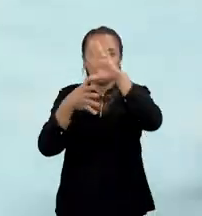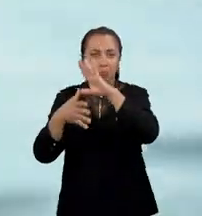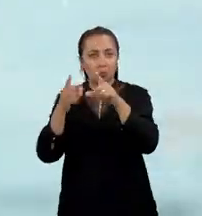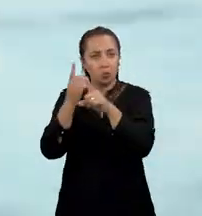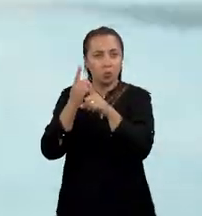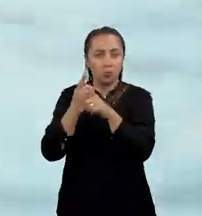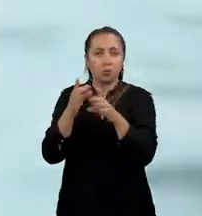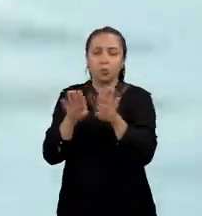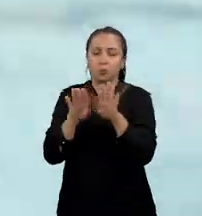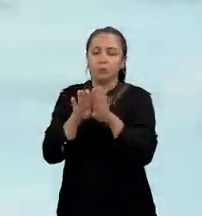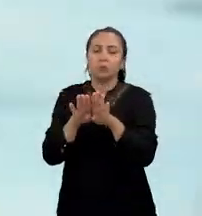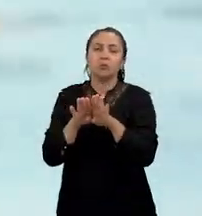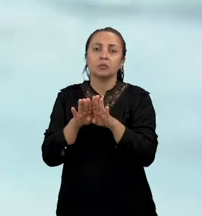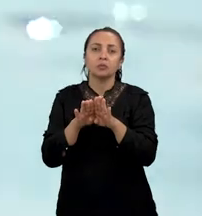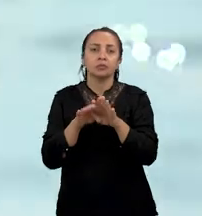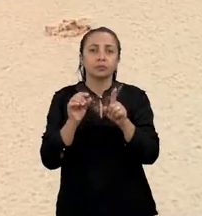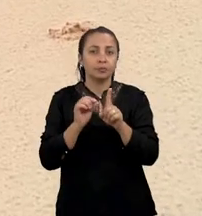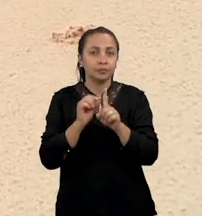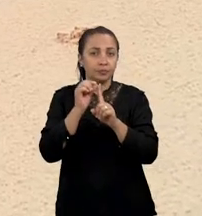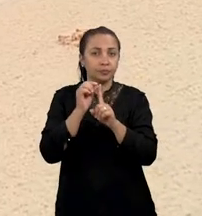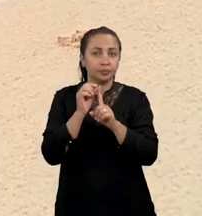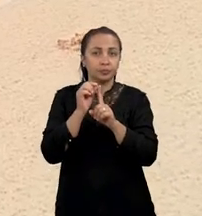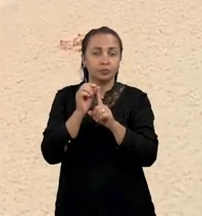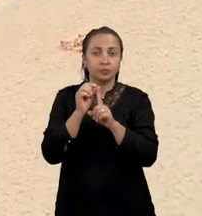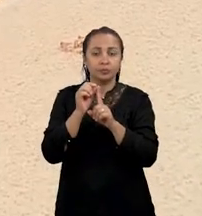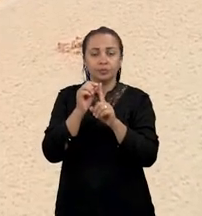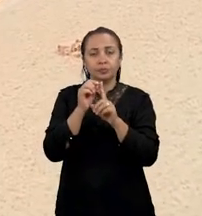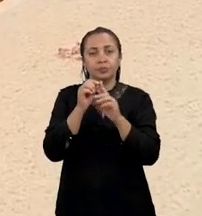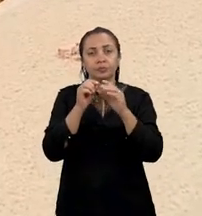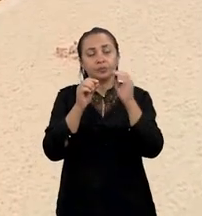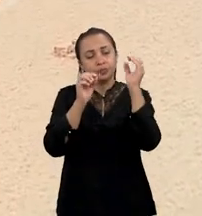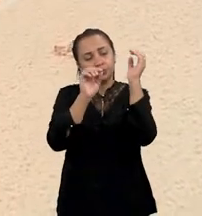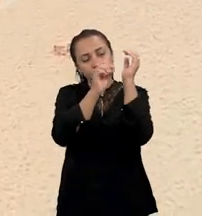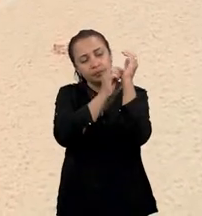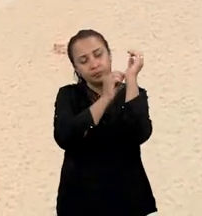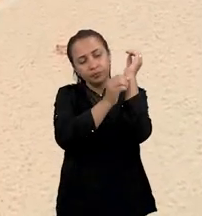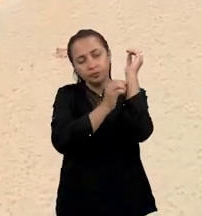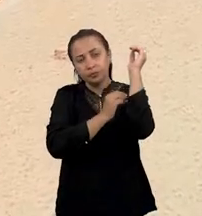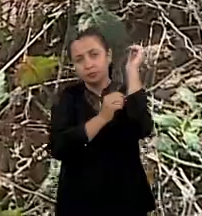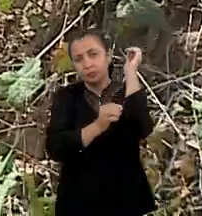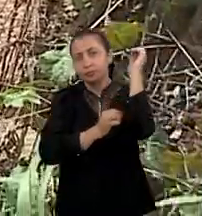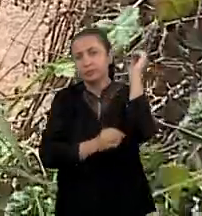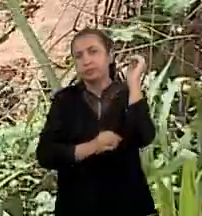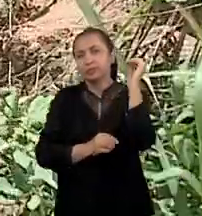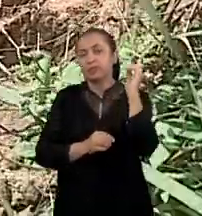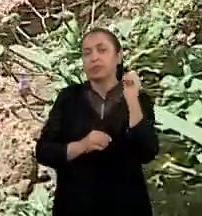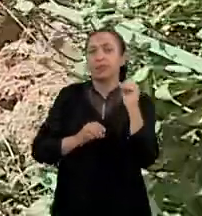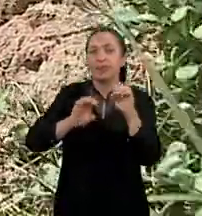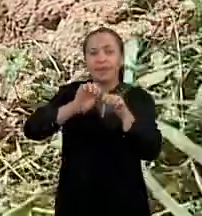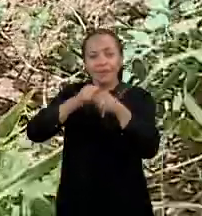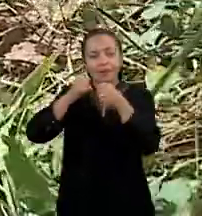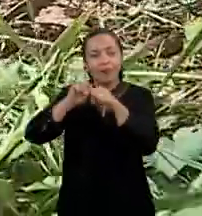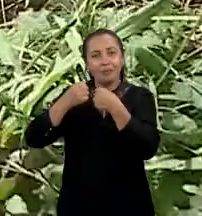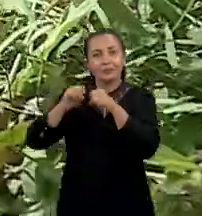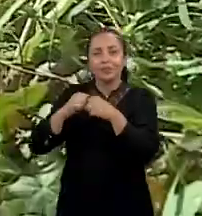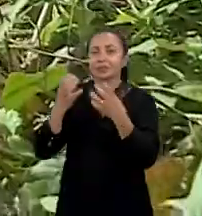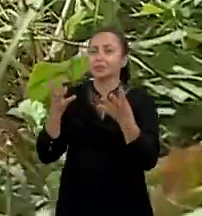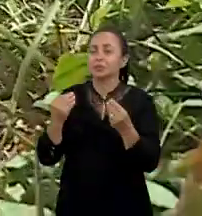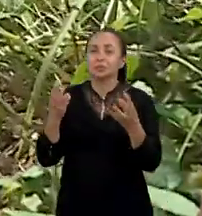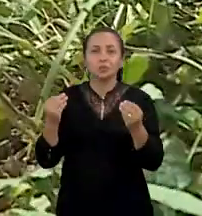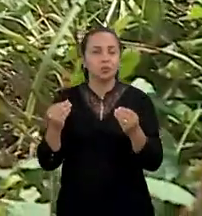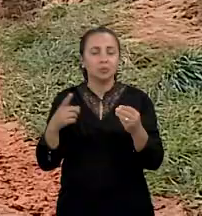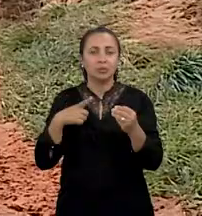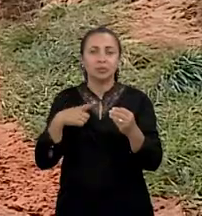mapeou aqui é o grau de fraturamento dessa área. Essa área é muito fraturada.